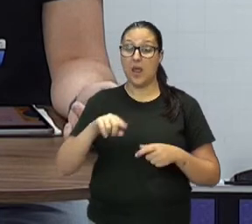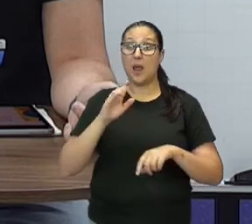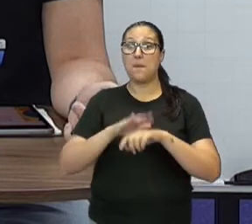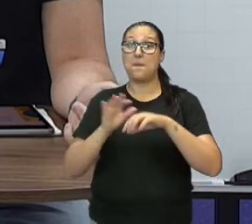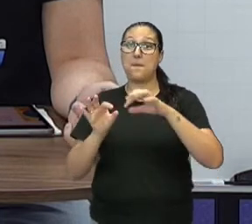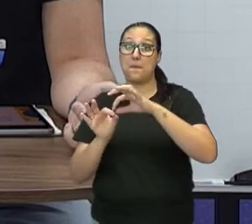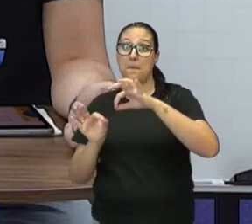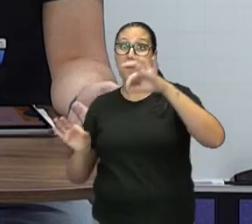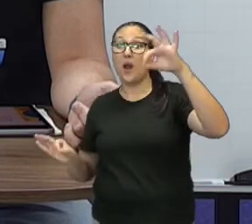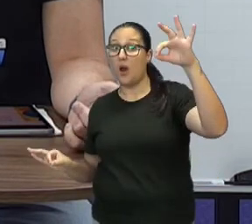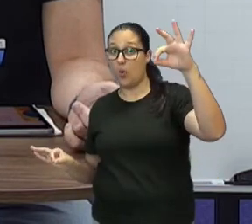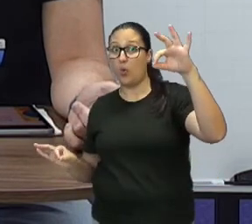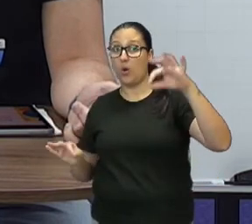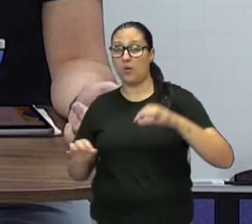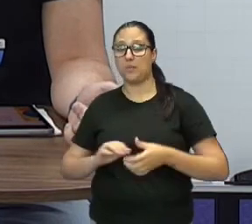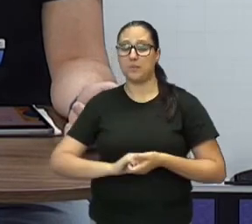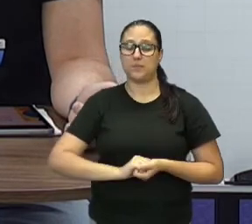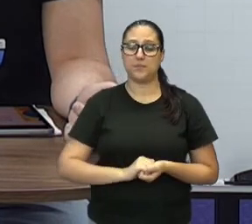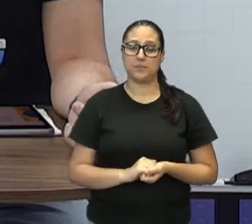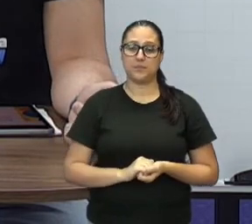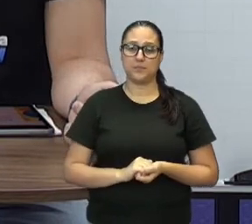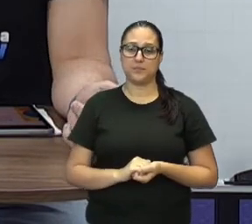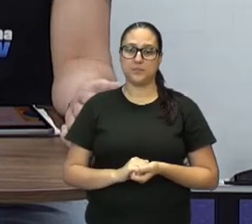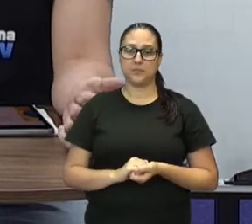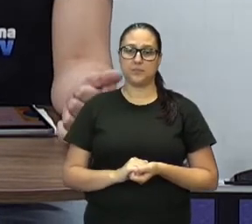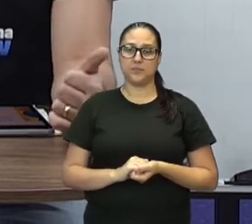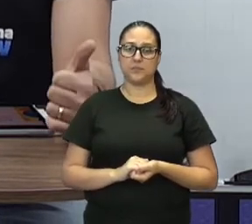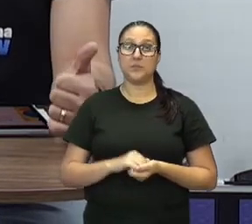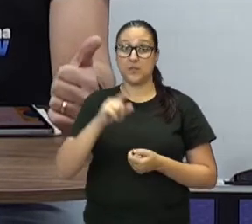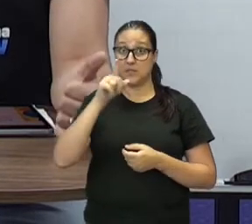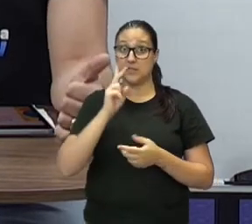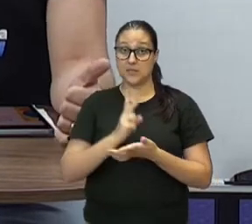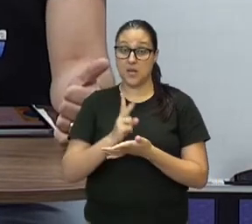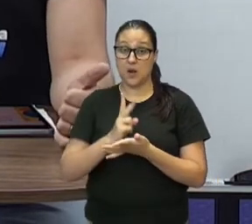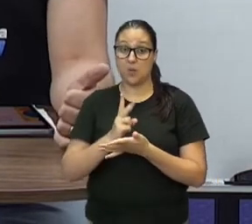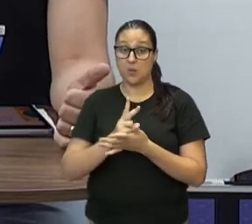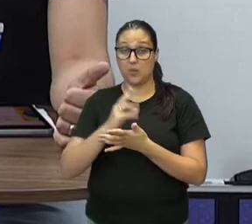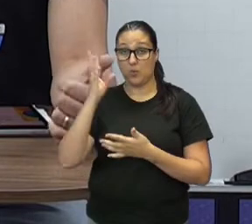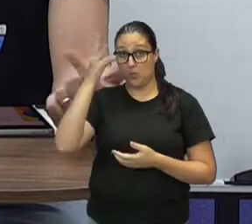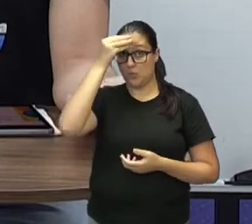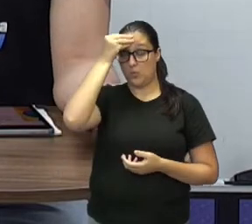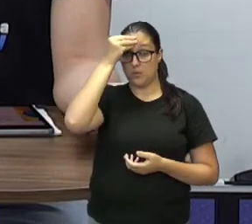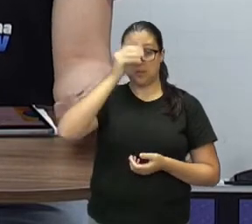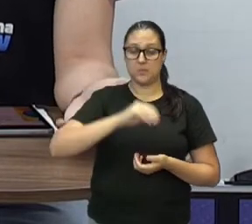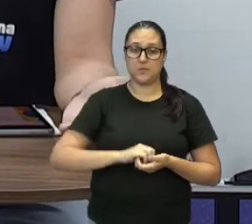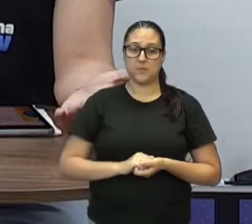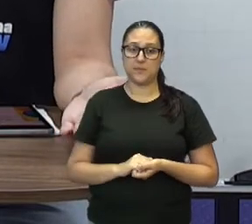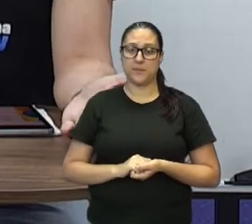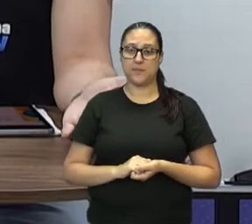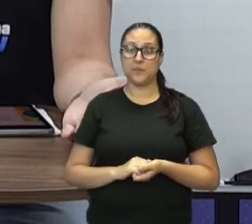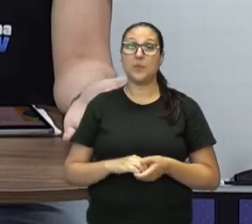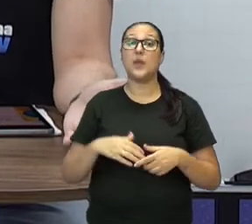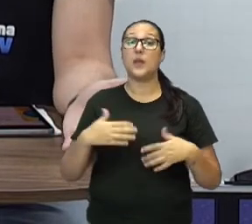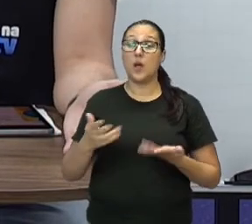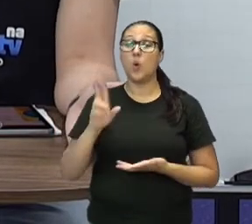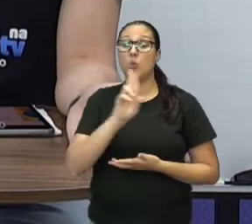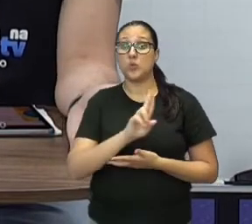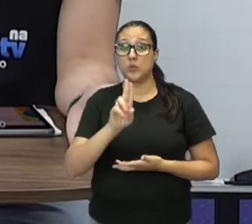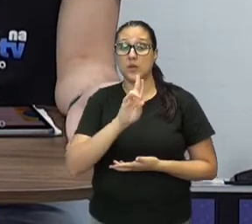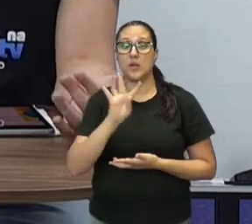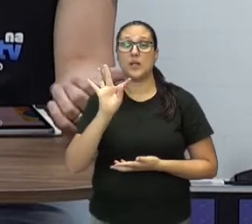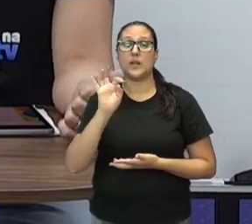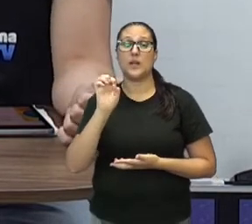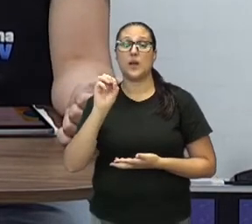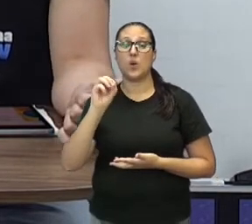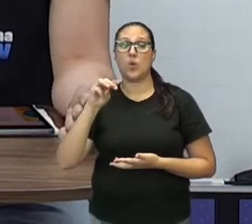tá? Essa é uma regrinha que vocês podem guardar e sempre acontece isso. Aplicando, então, o termo de Pitágoras, temos que